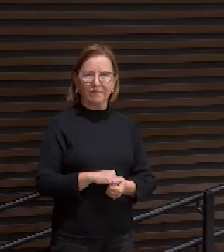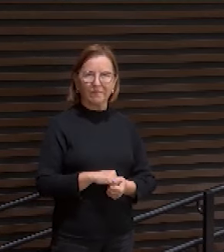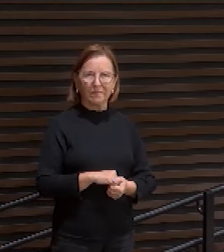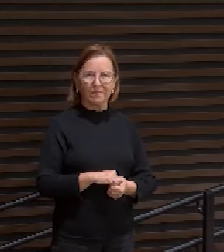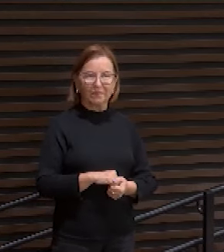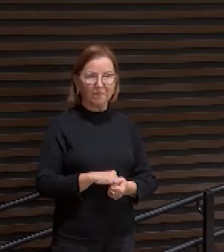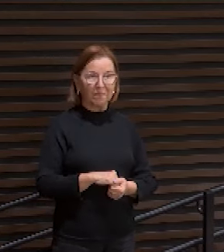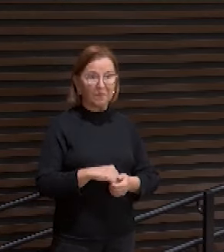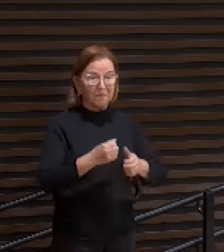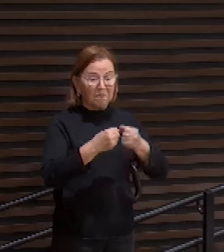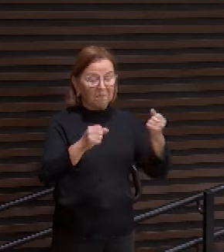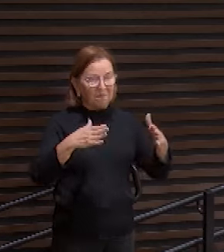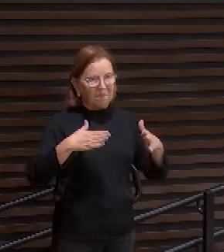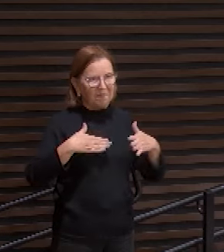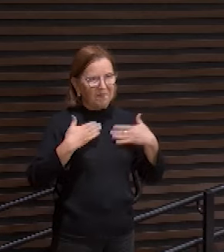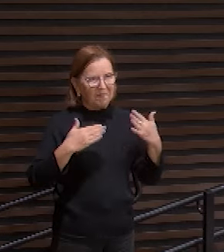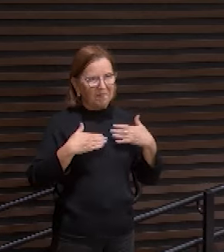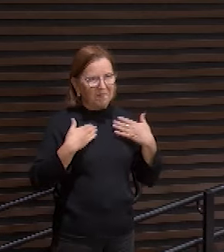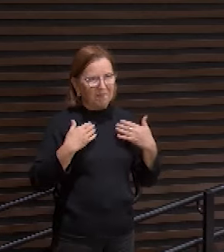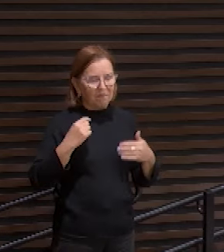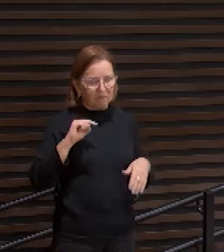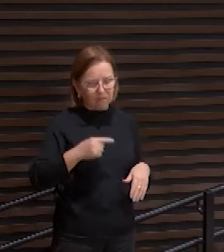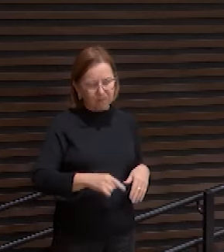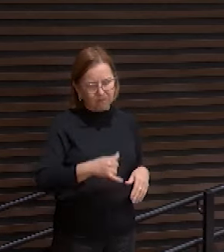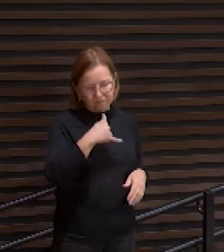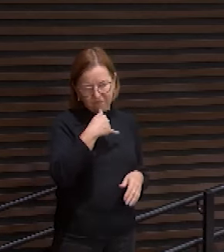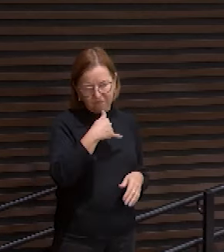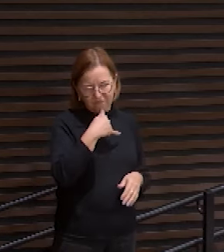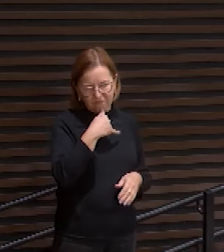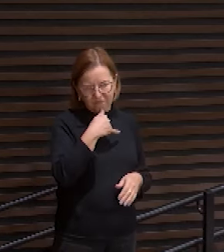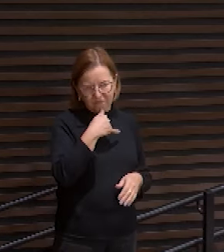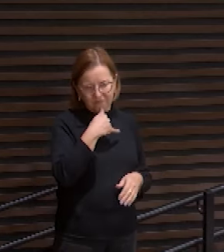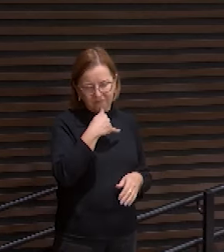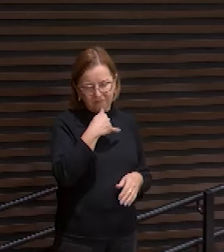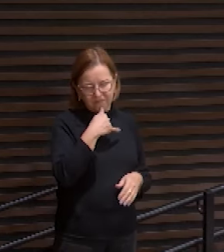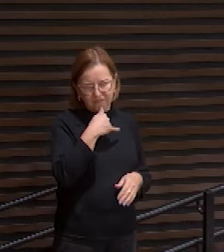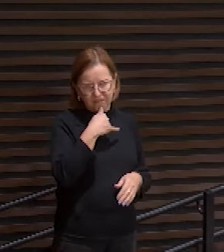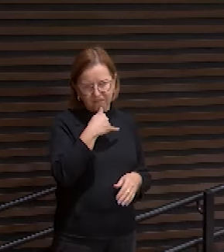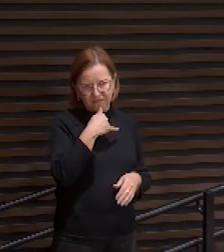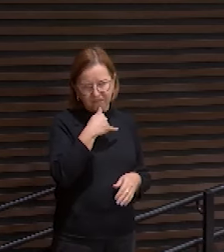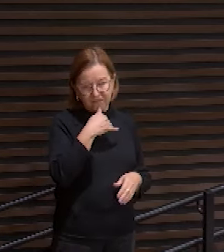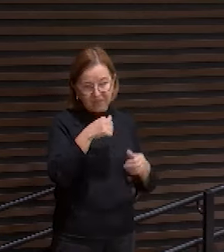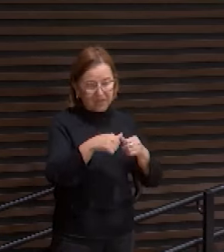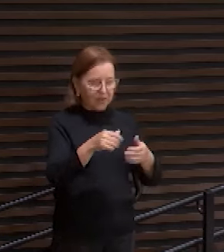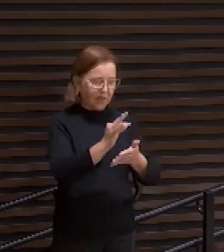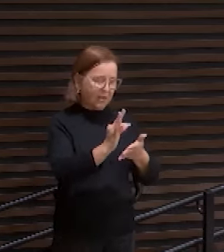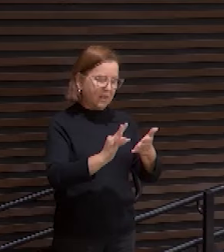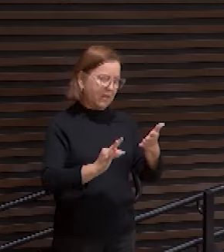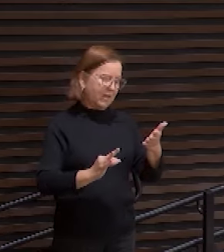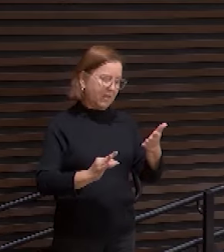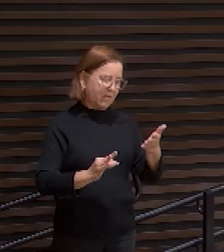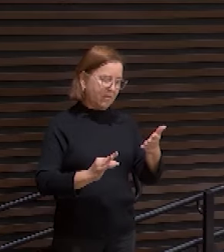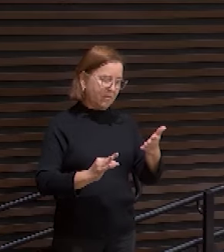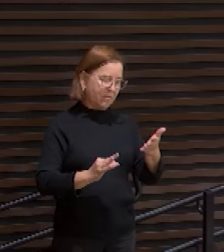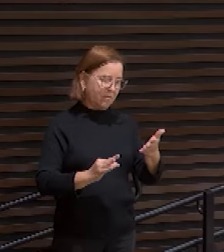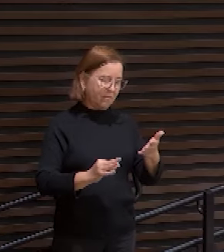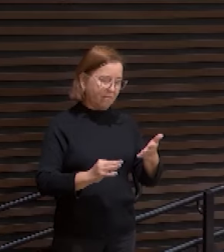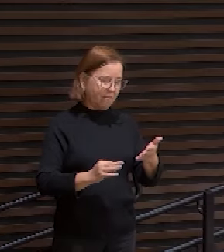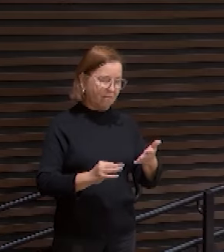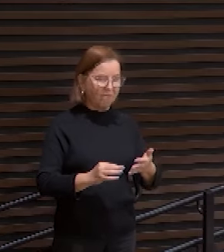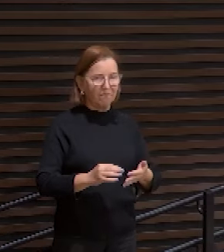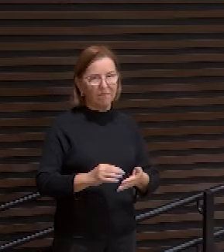Grande alegria e profunda tristeza é o que esse texto provoca em mim, meus irmãos. Vamos orar?